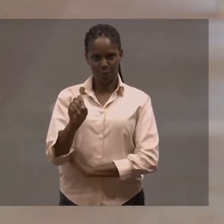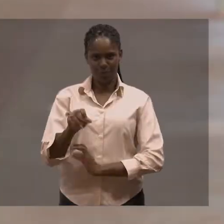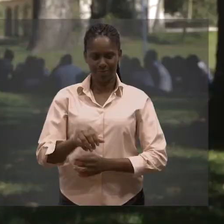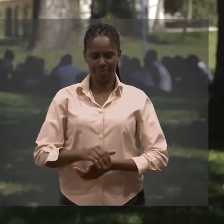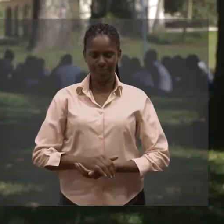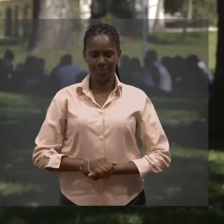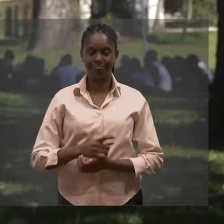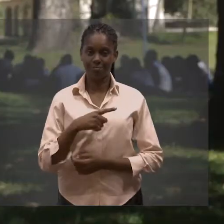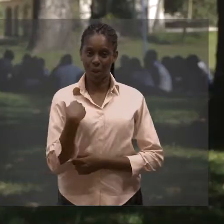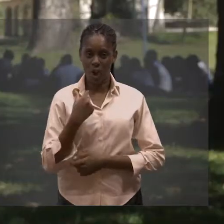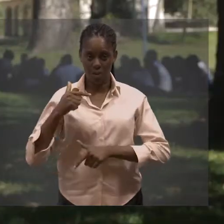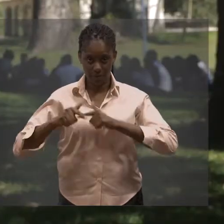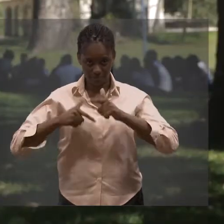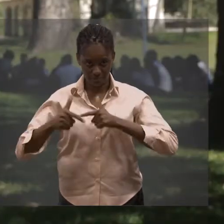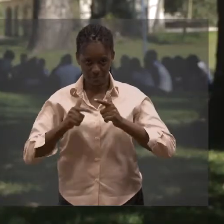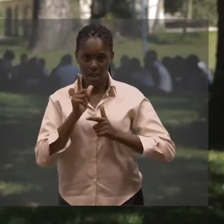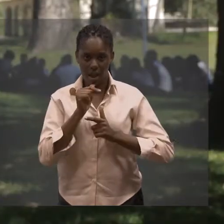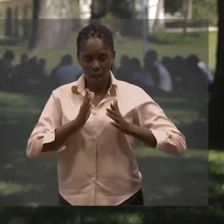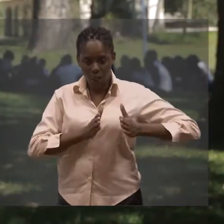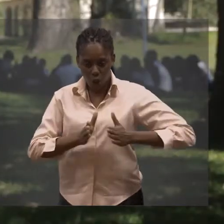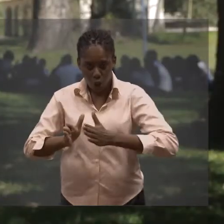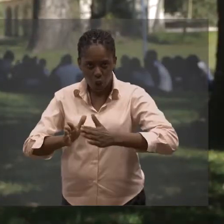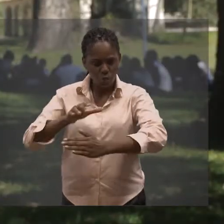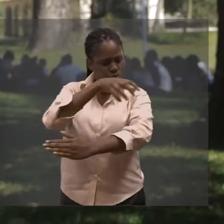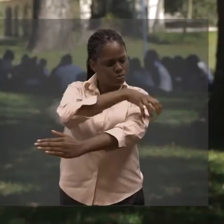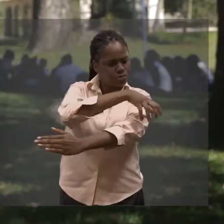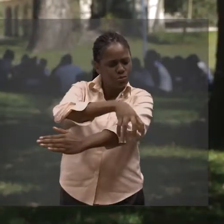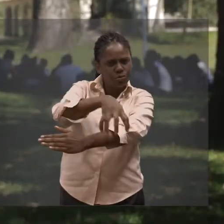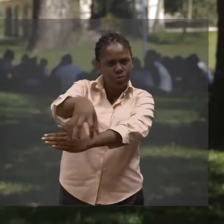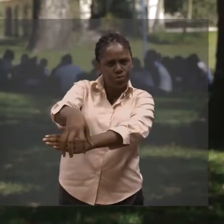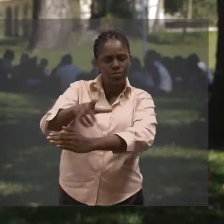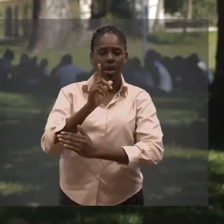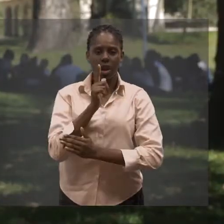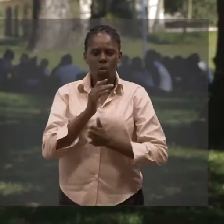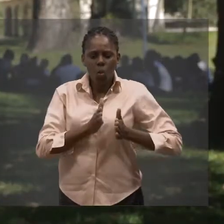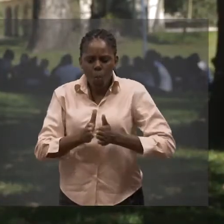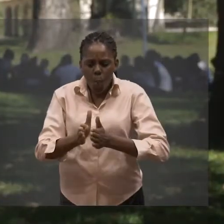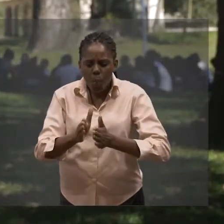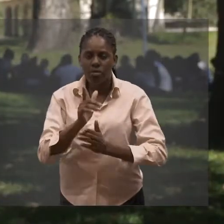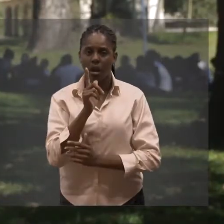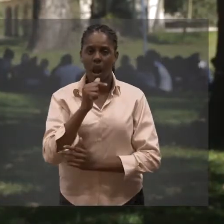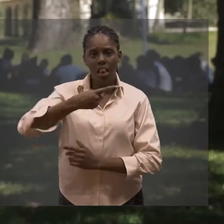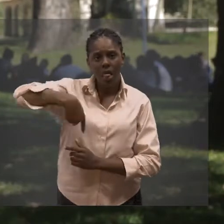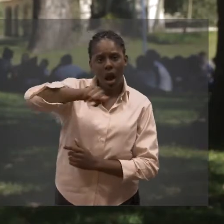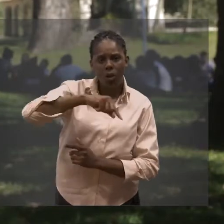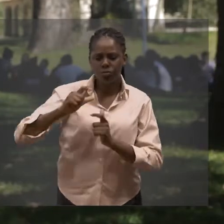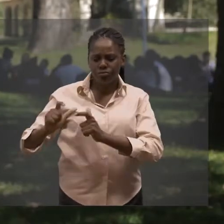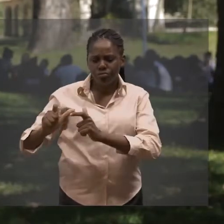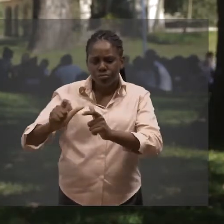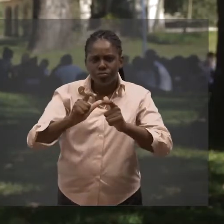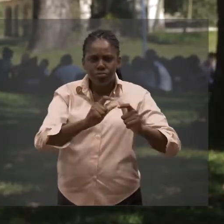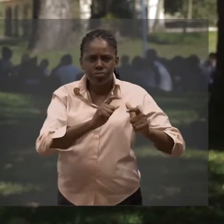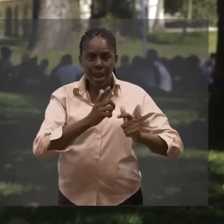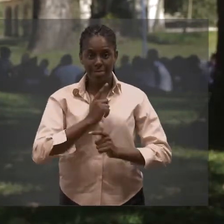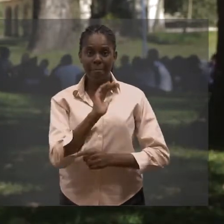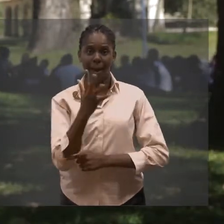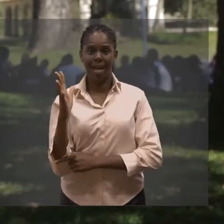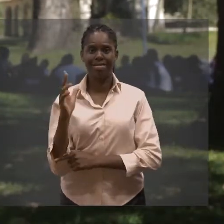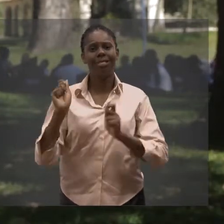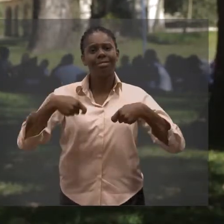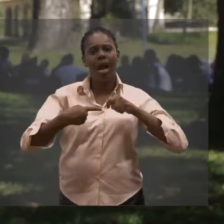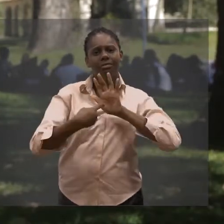de Cerrado. Temos práticas em crexos de rio, riachos, lagos, vários fragmentos